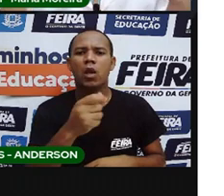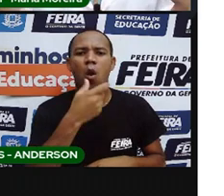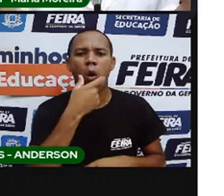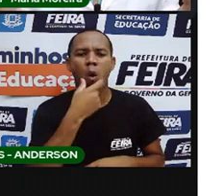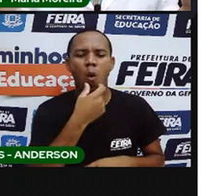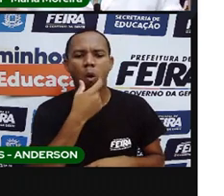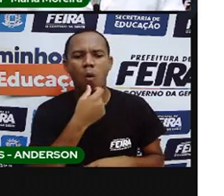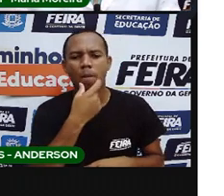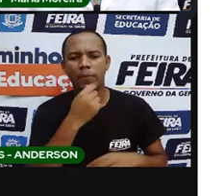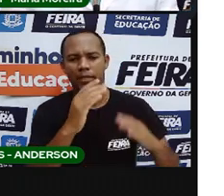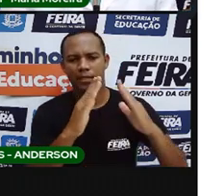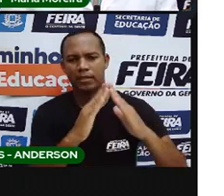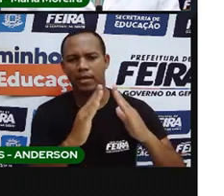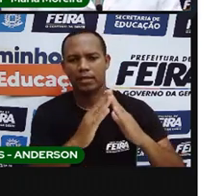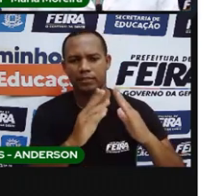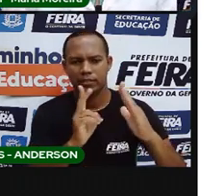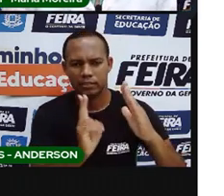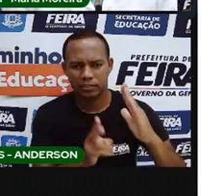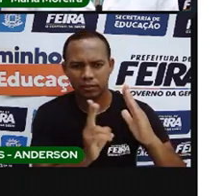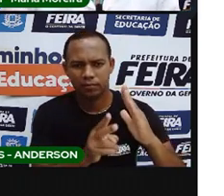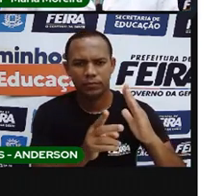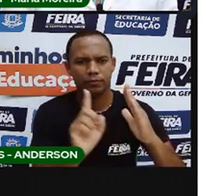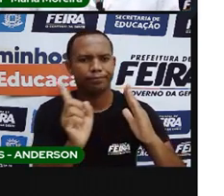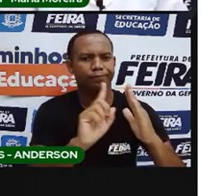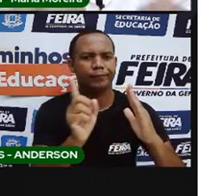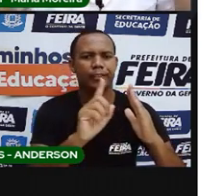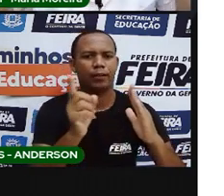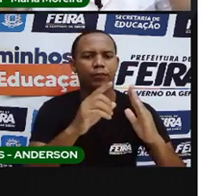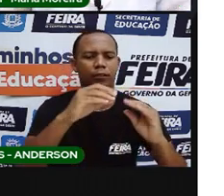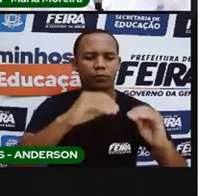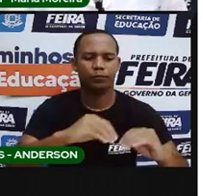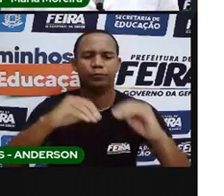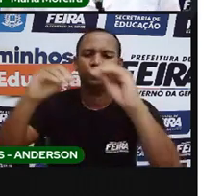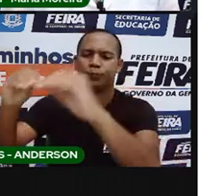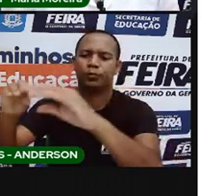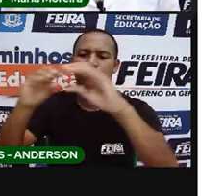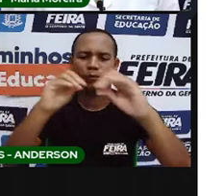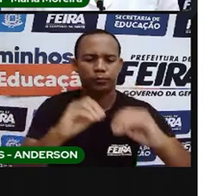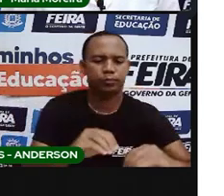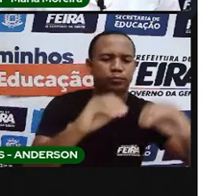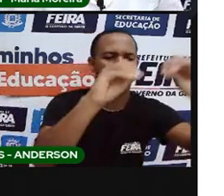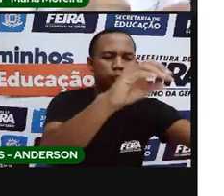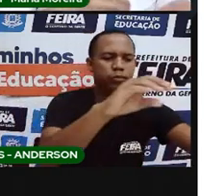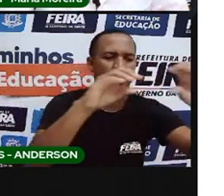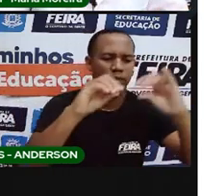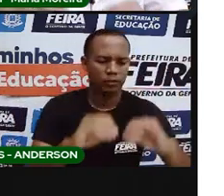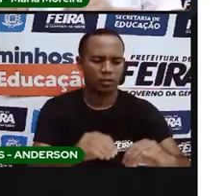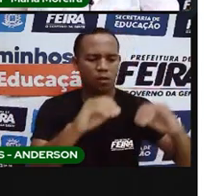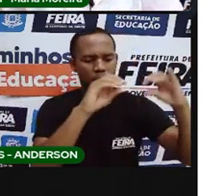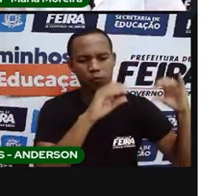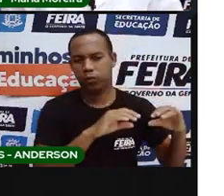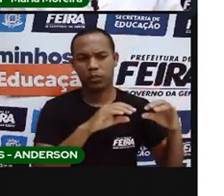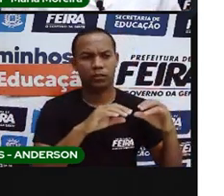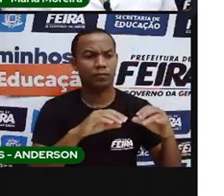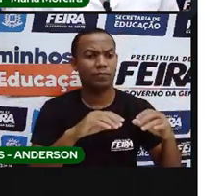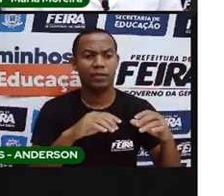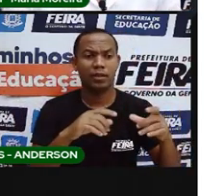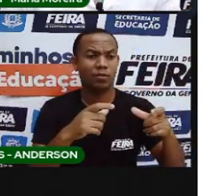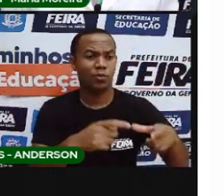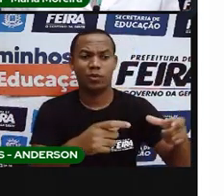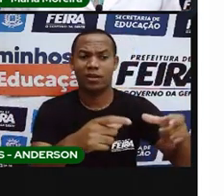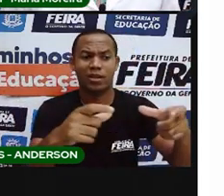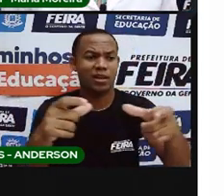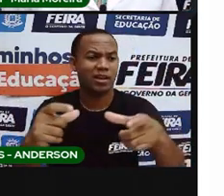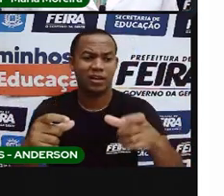quase a totalidade deles, eles são nômade. Por quê? Eles não fixam moradinho no lugar. Eles vão o Mudando